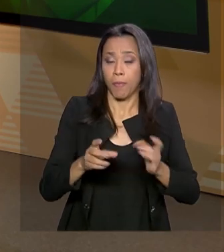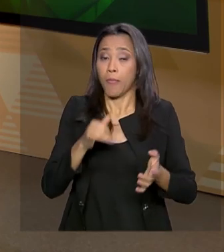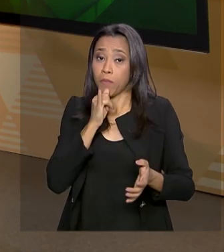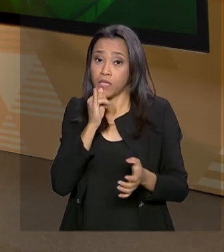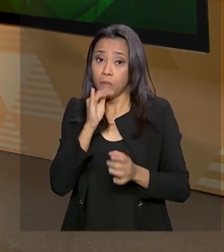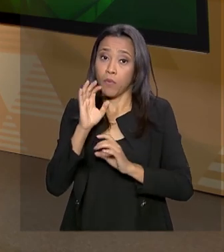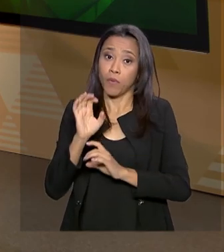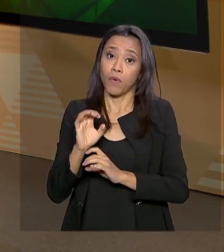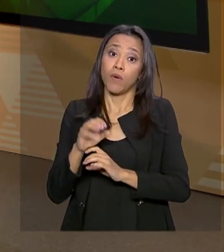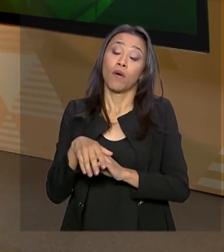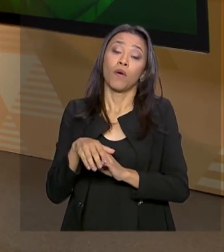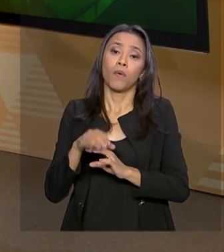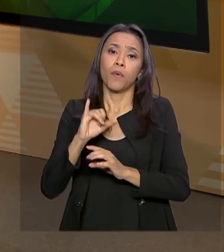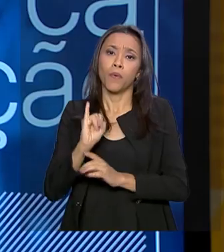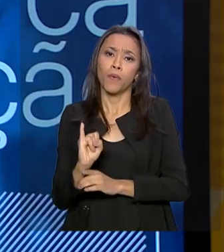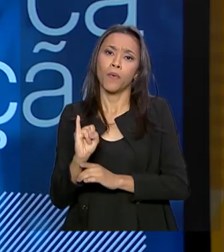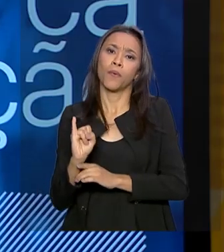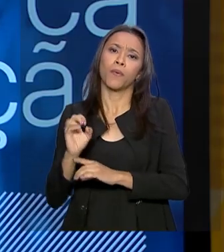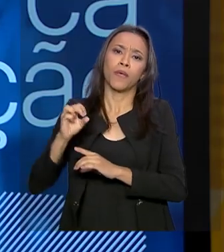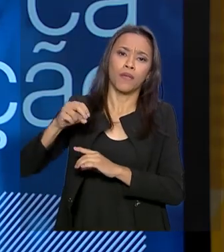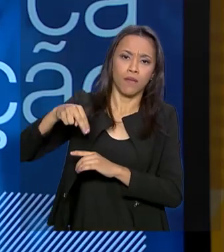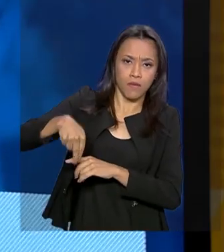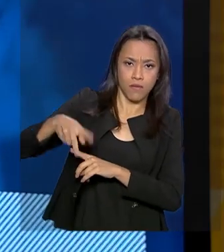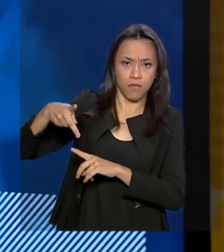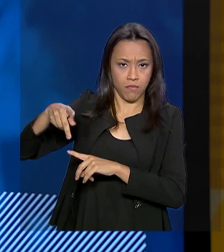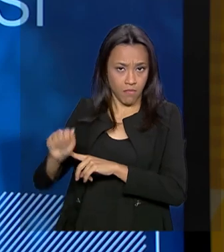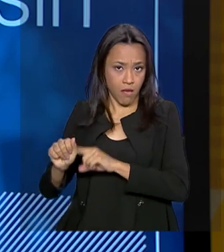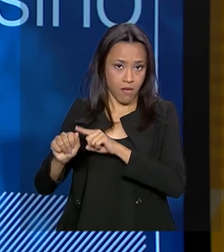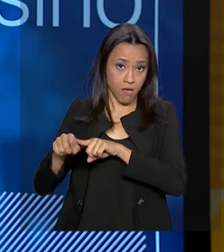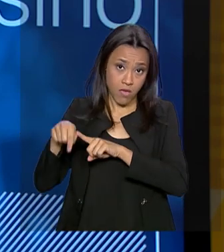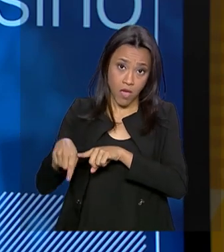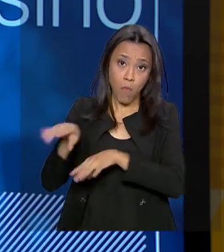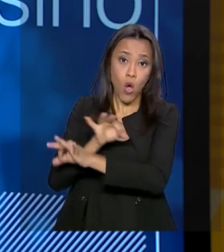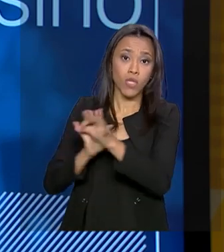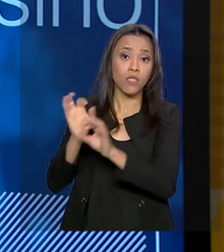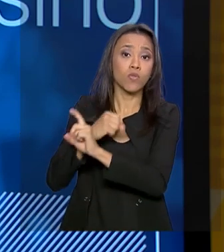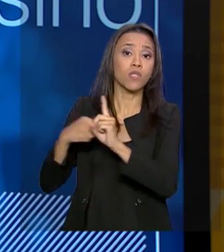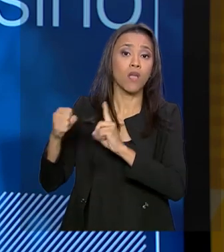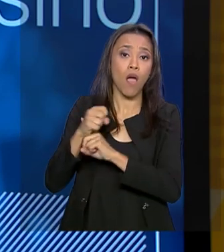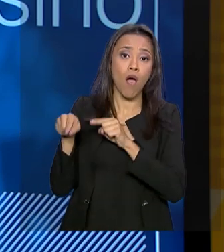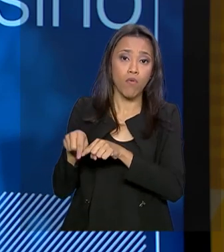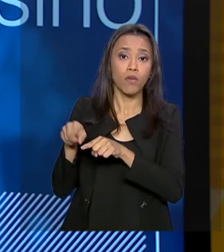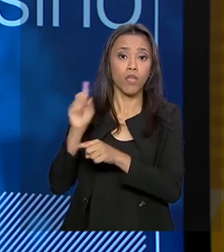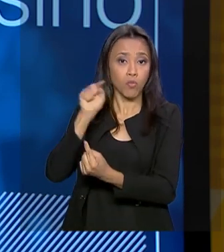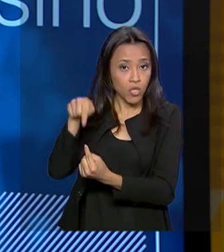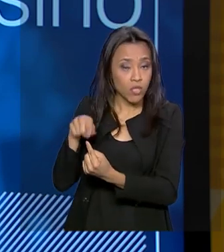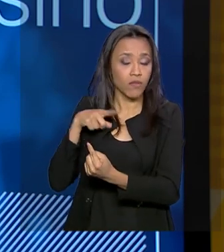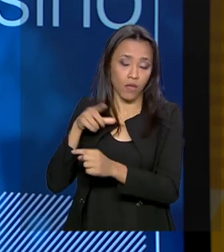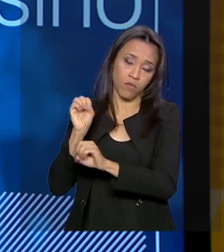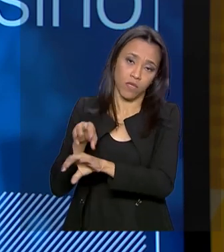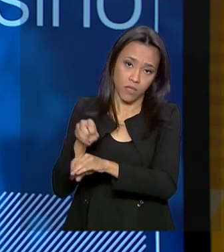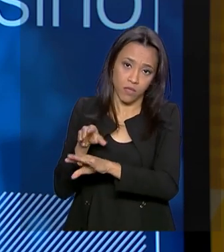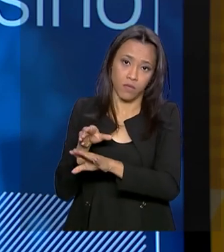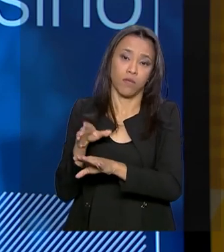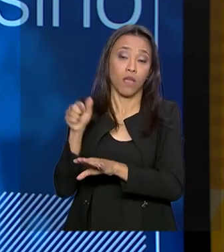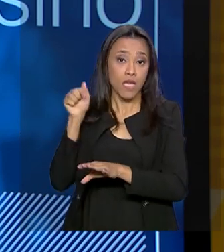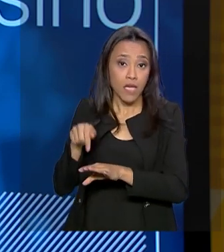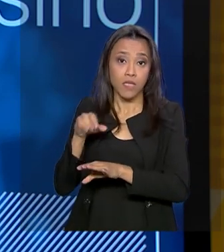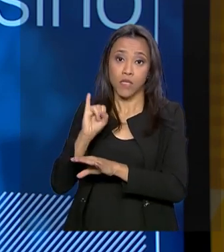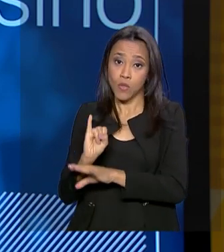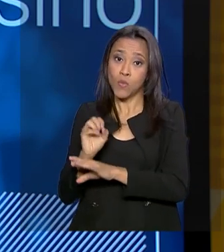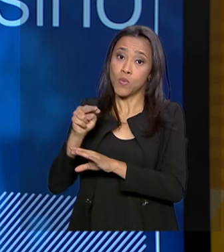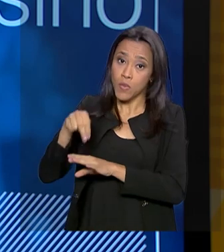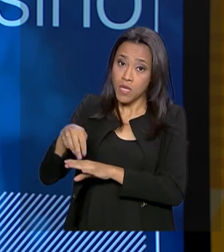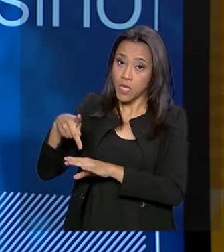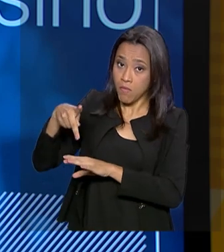de Matemática Pura e Aplicada, que é uma organização social e que também tem ações de ensino. E da parte do IMPA, inclusive,